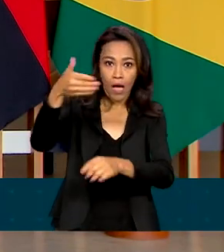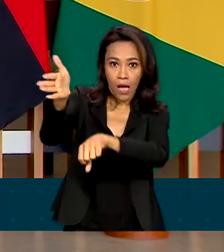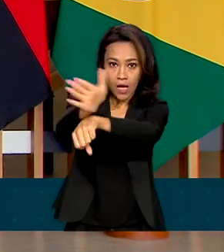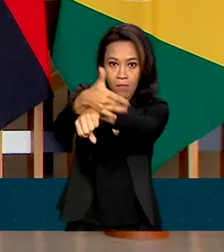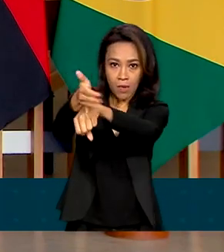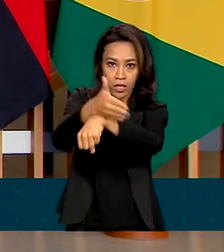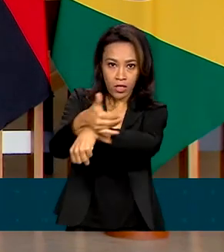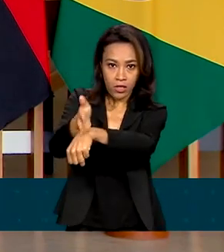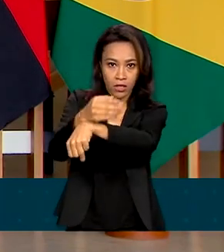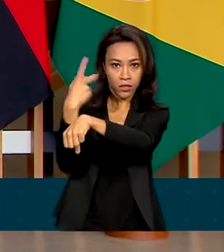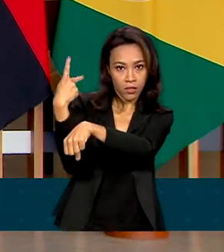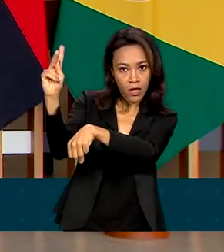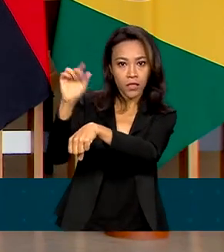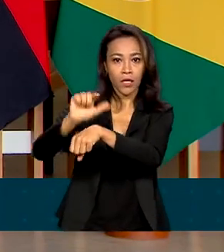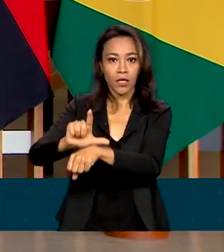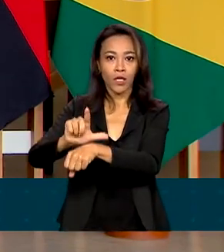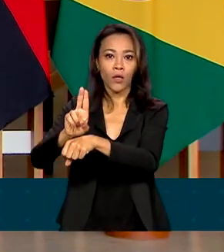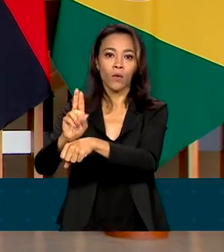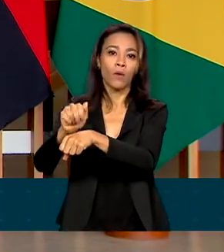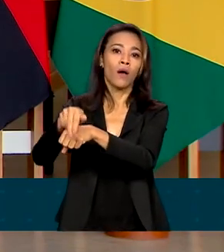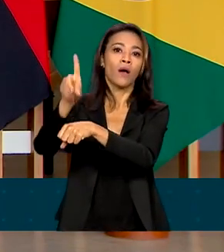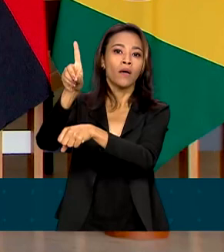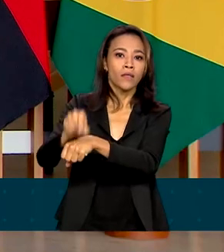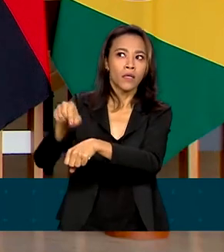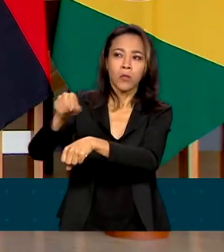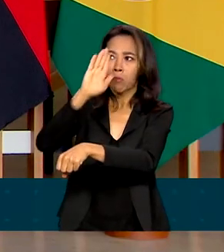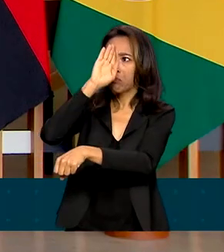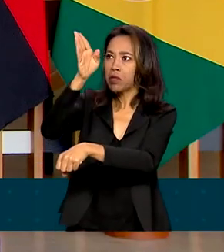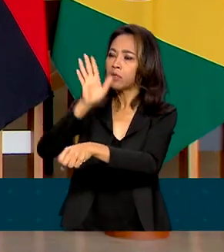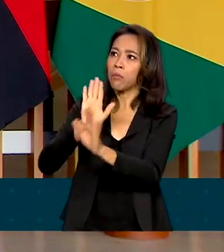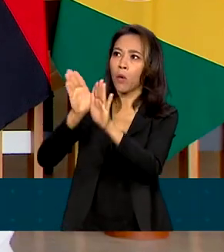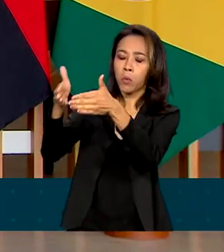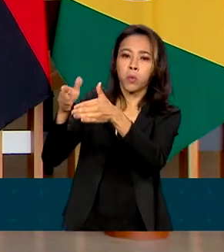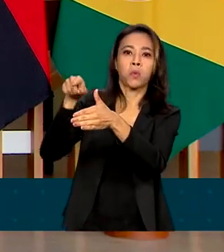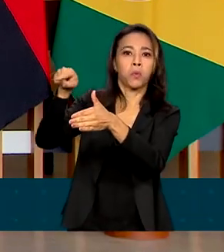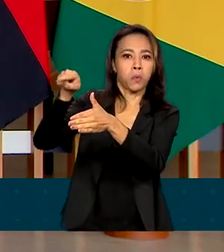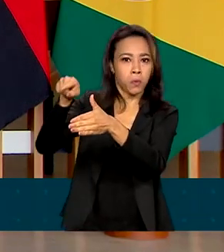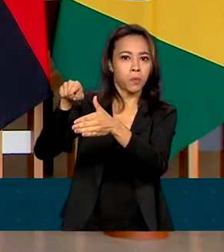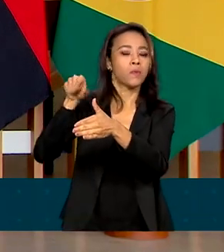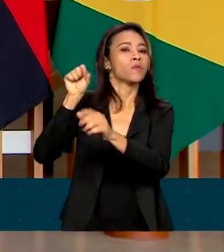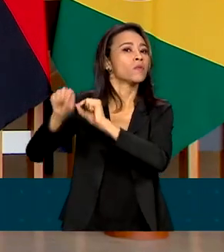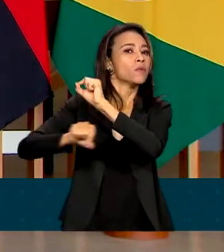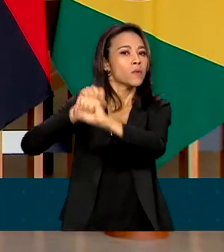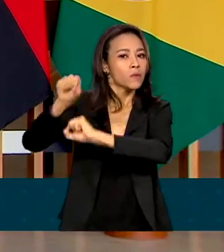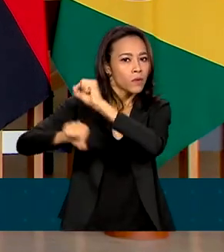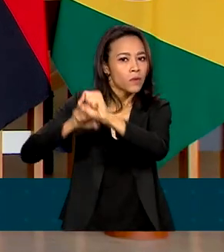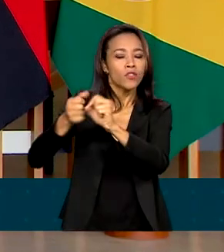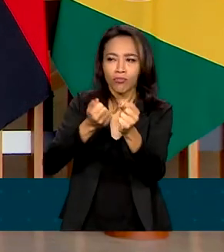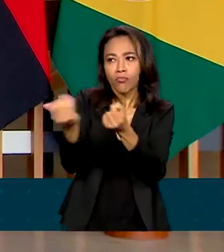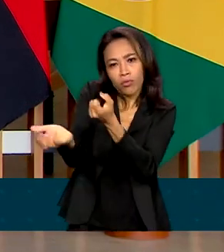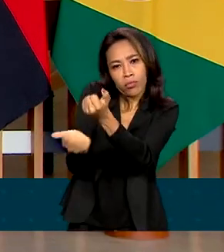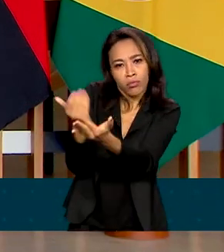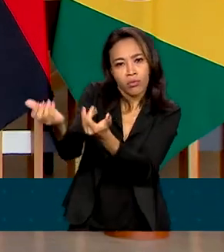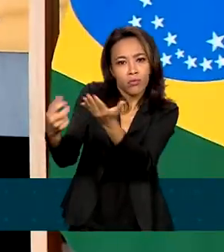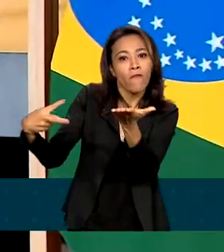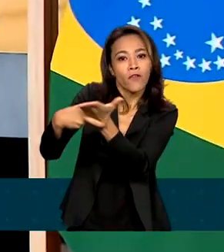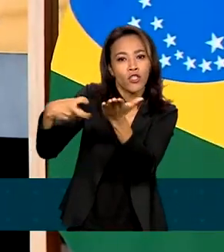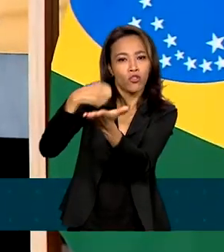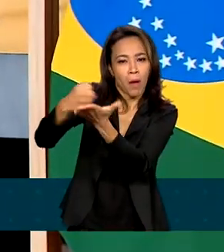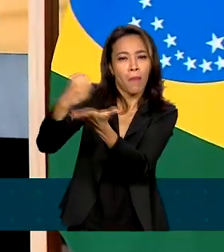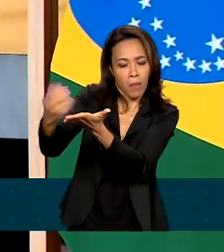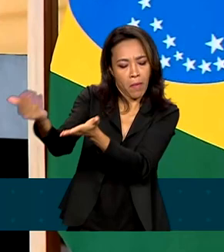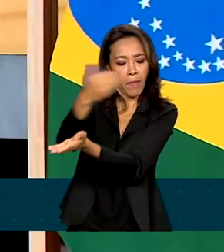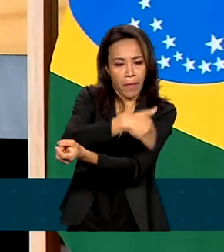Luanda, o segundo maior posto da rede consular brasileira no exterior, em termos de concessão de vistos. A